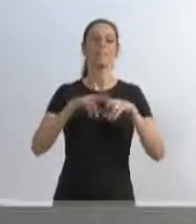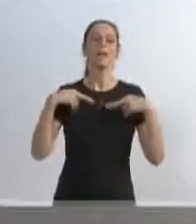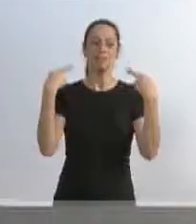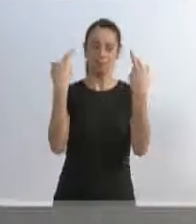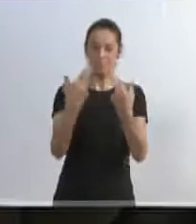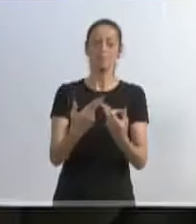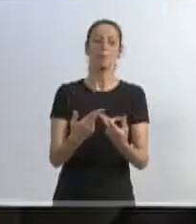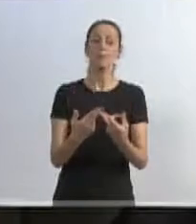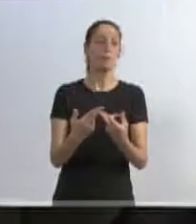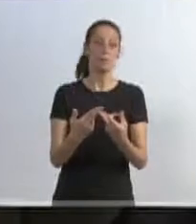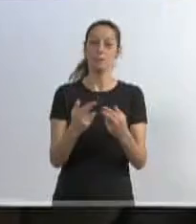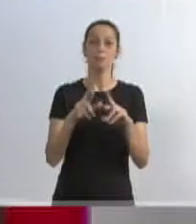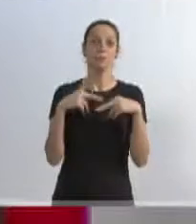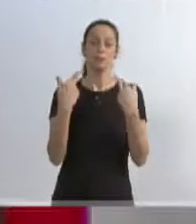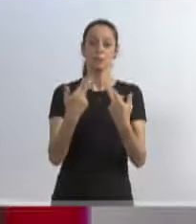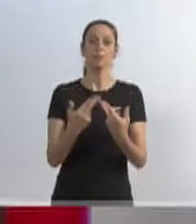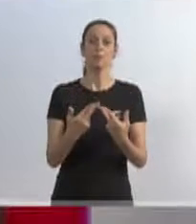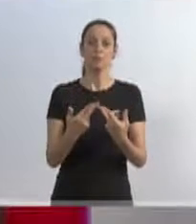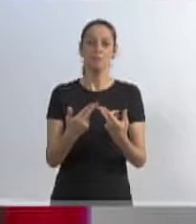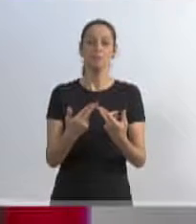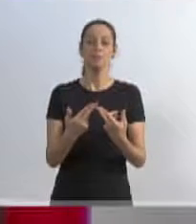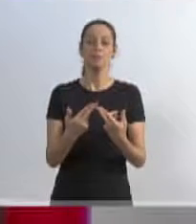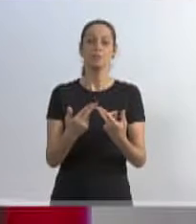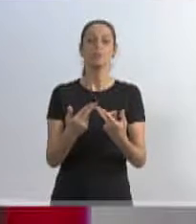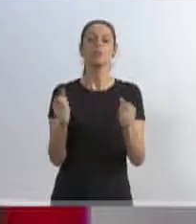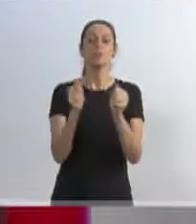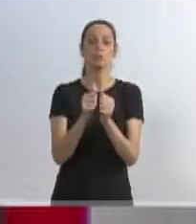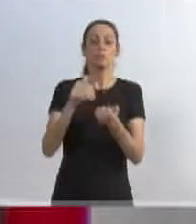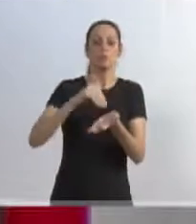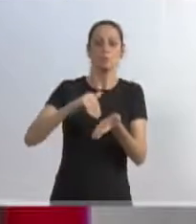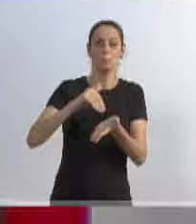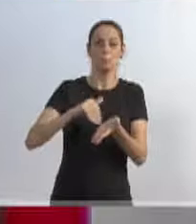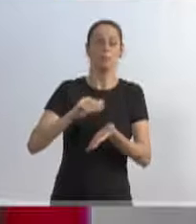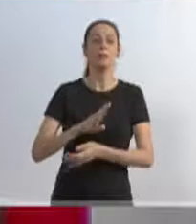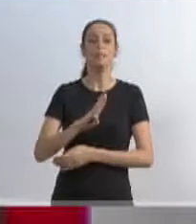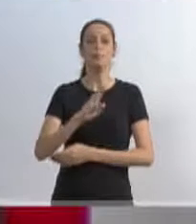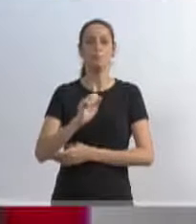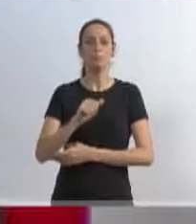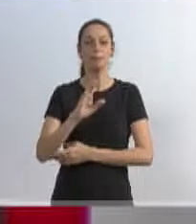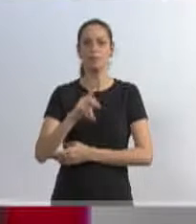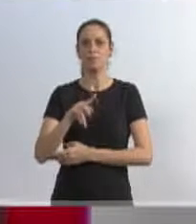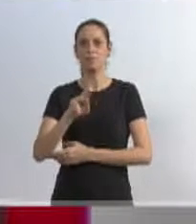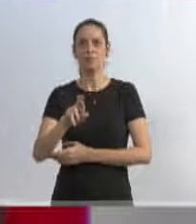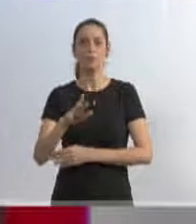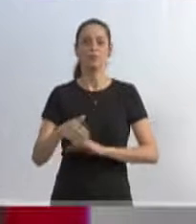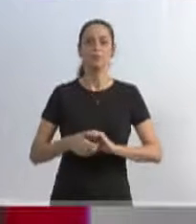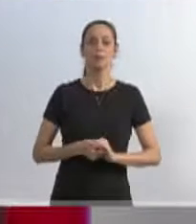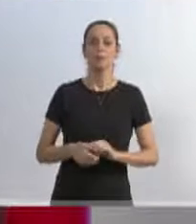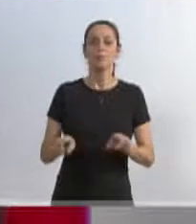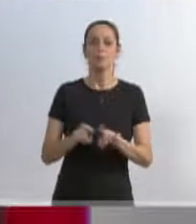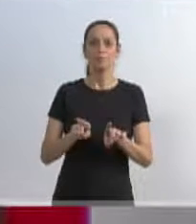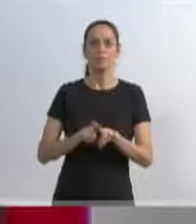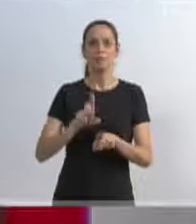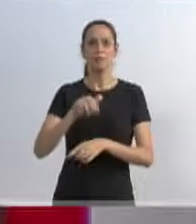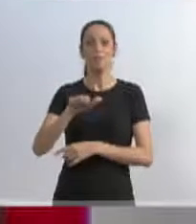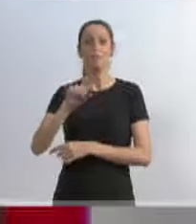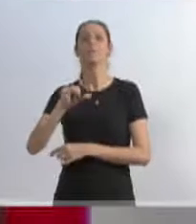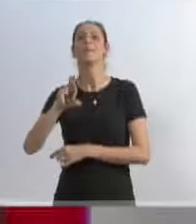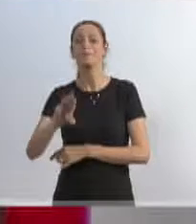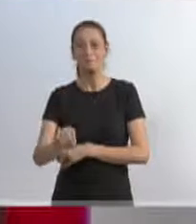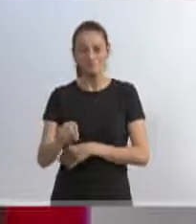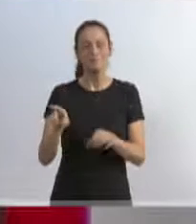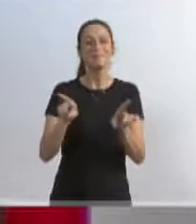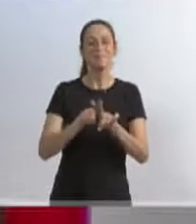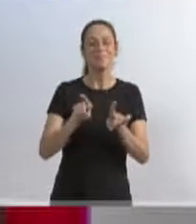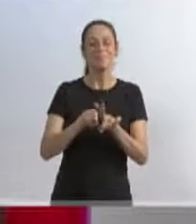Serrinha, que nós tivemos aí junto com o secretário Ivo Bachmann, juntamente com também o Leandro. Gostaria de destacar